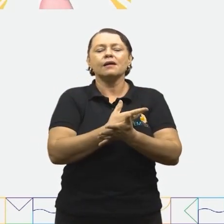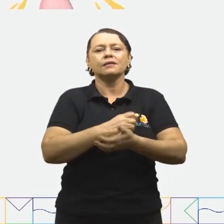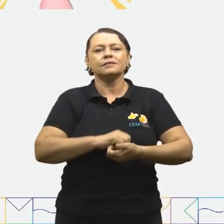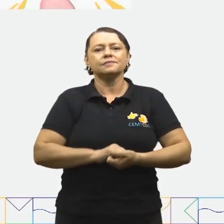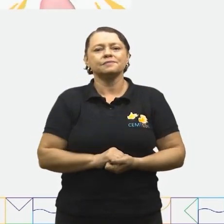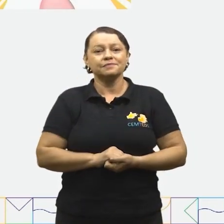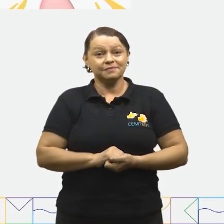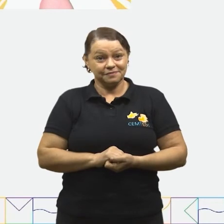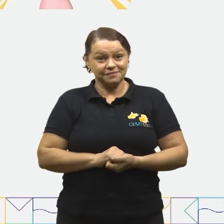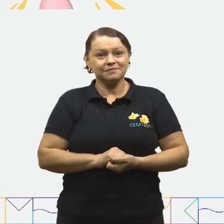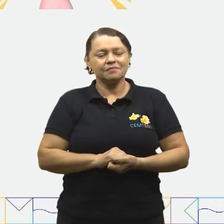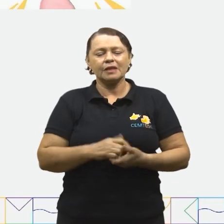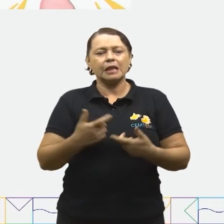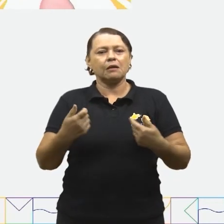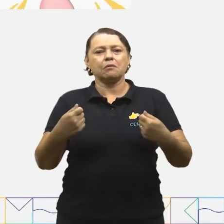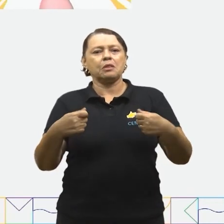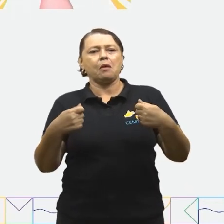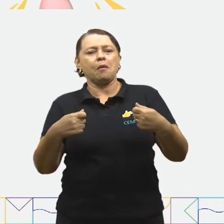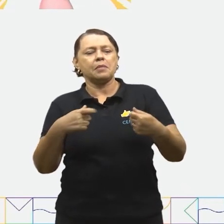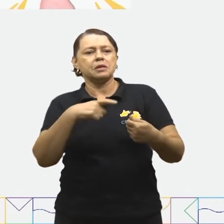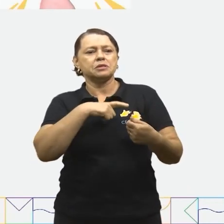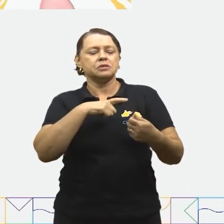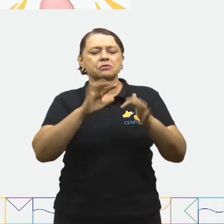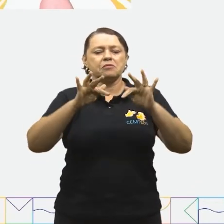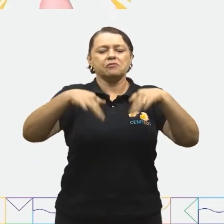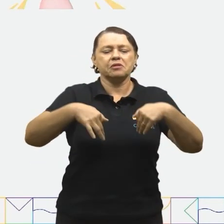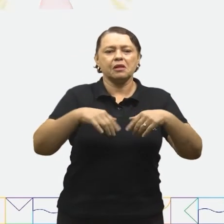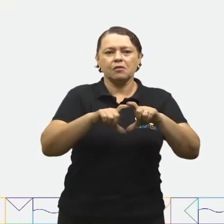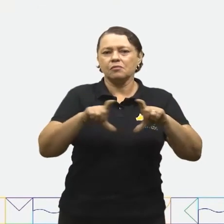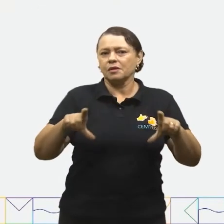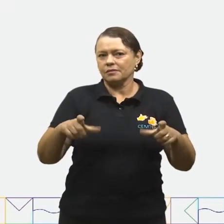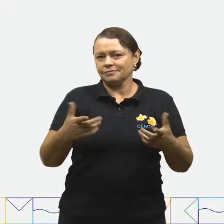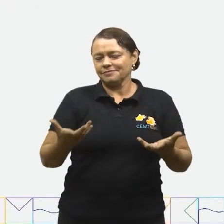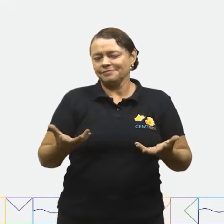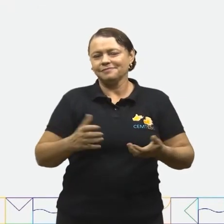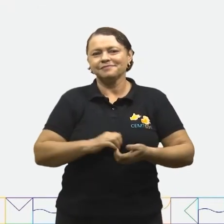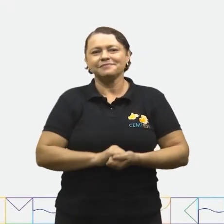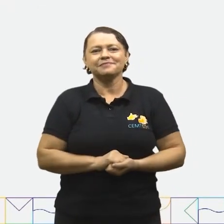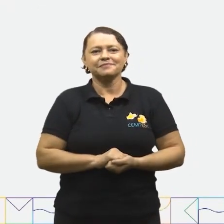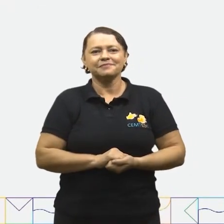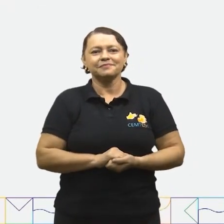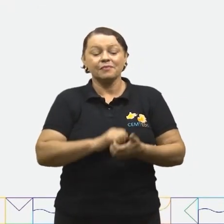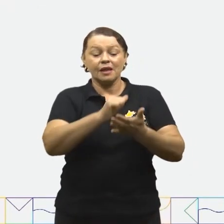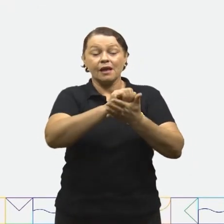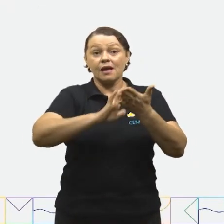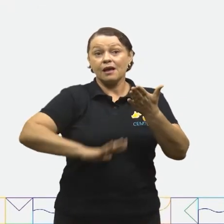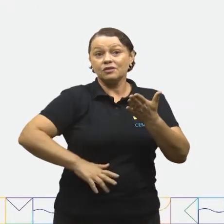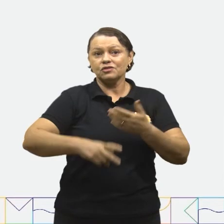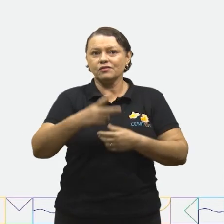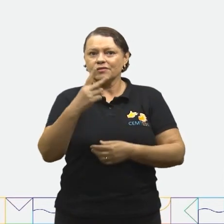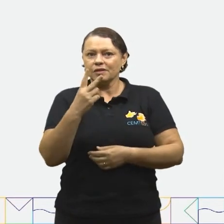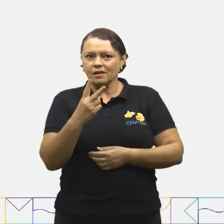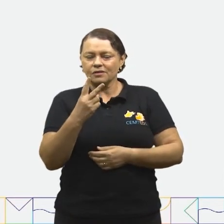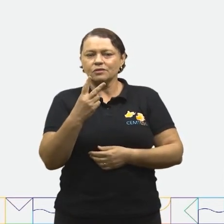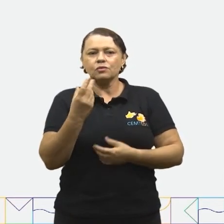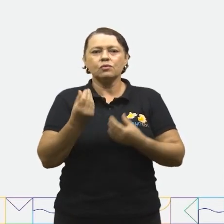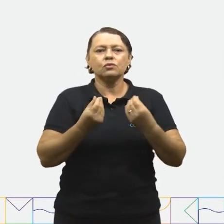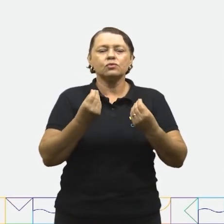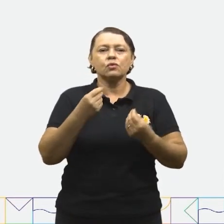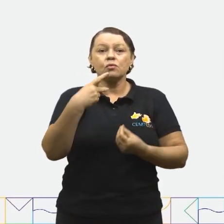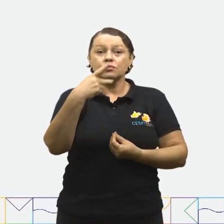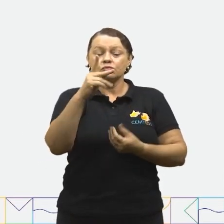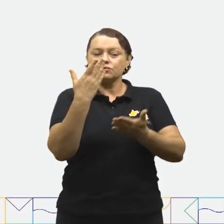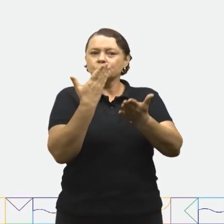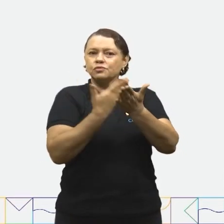última. Não é preciso ter um encerramento do parágrafo. Atividade número 2. De acordo com seus